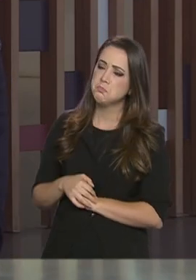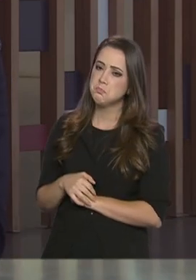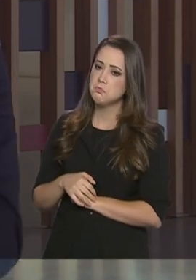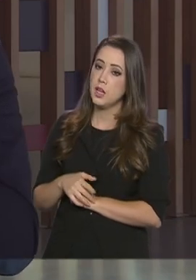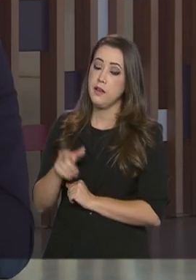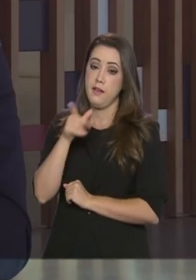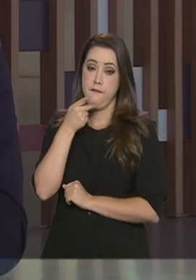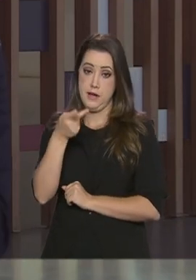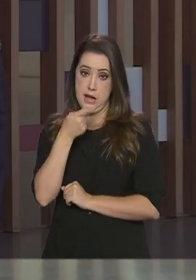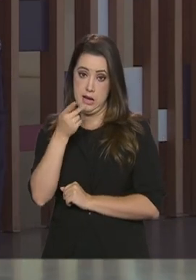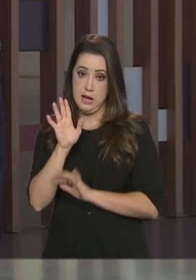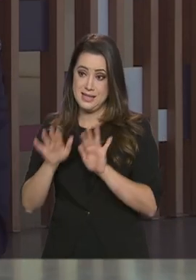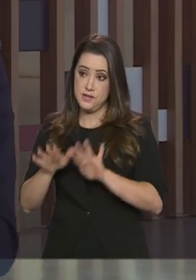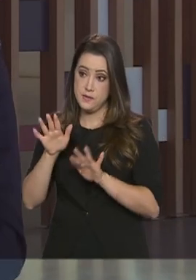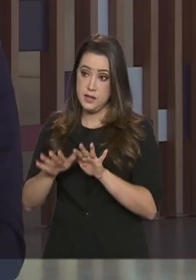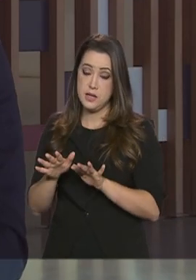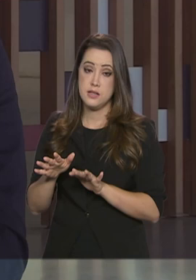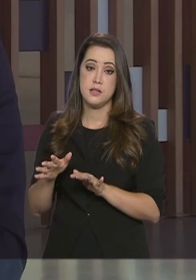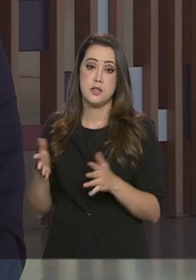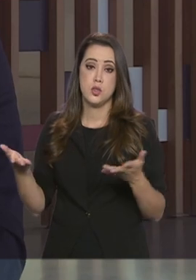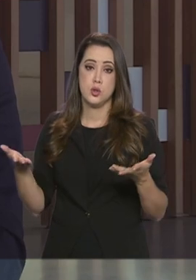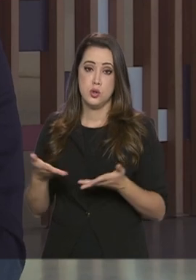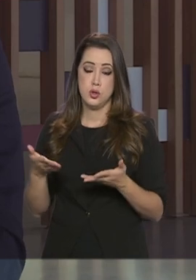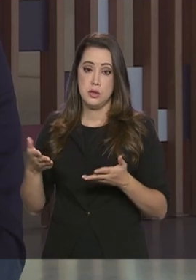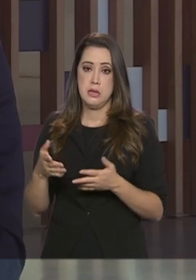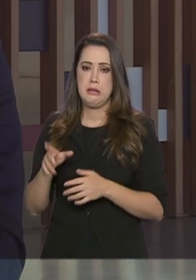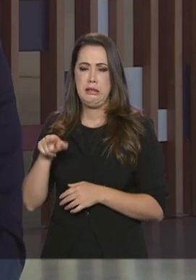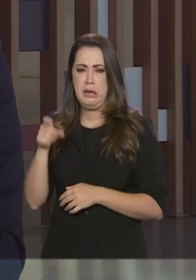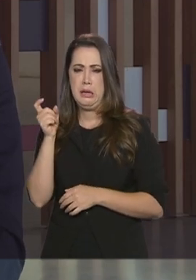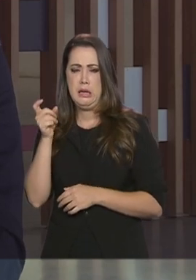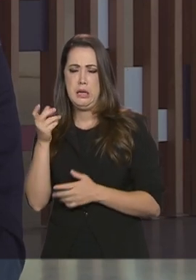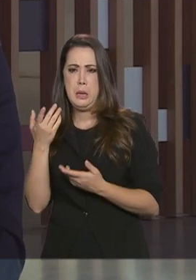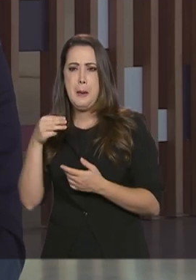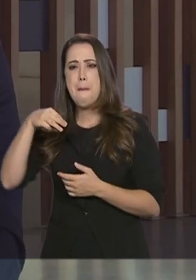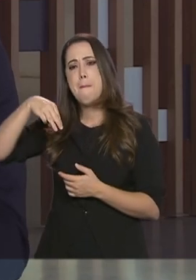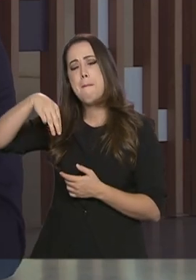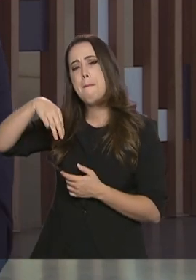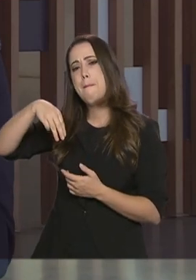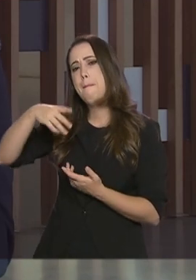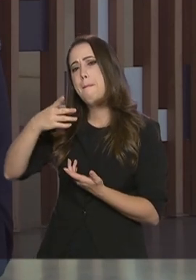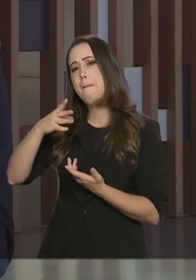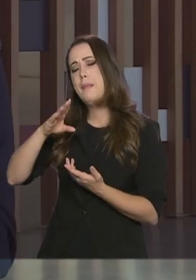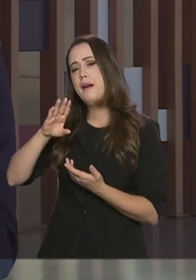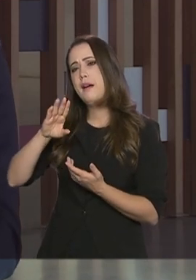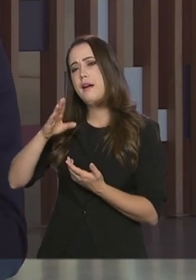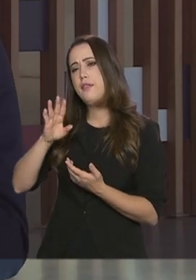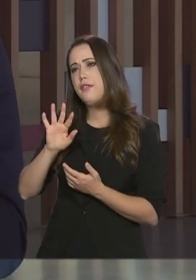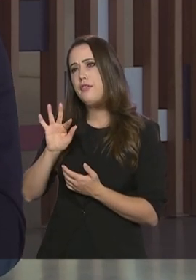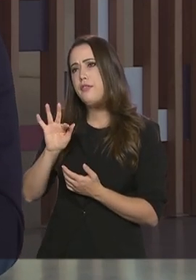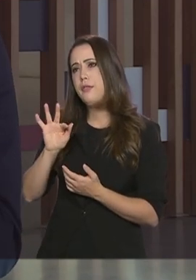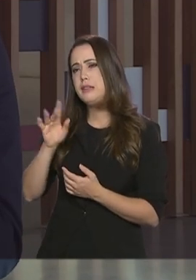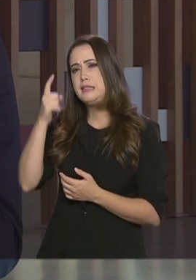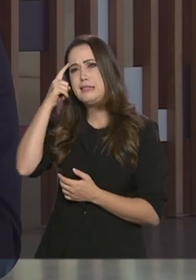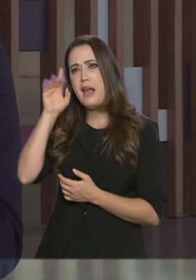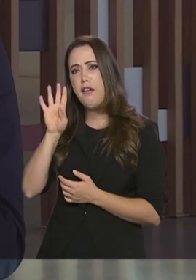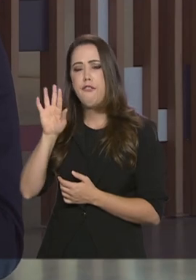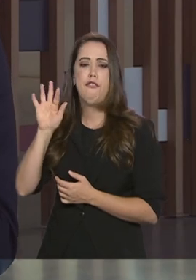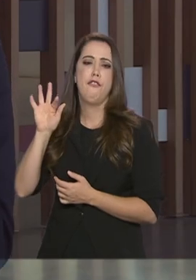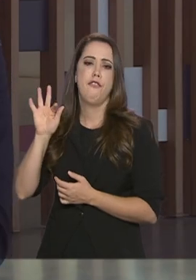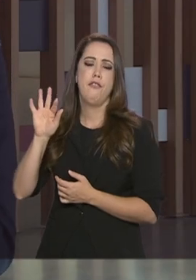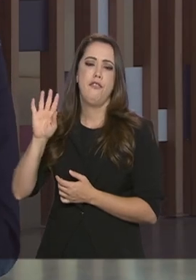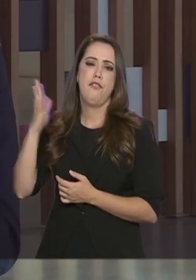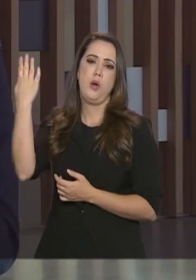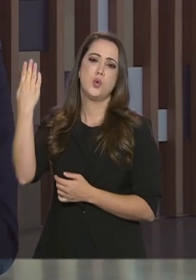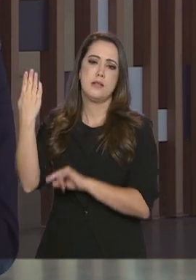mitos que se tem sobre a atual política externa do Brasil em relação ao mundo, e que, na verdade, são mitos. Um deles, o senhor